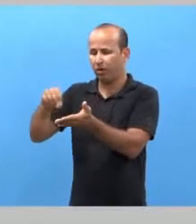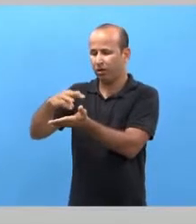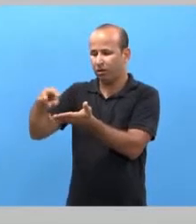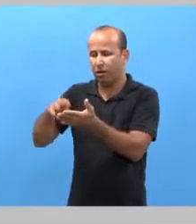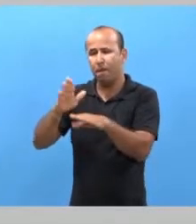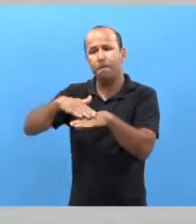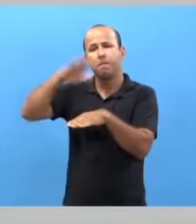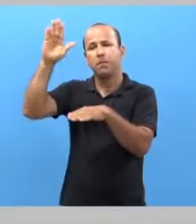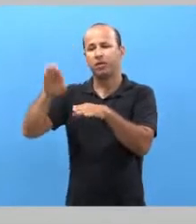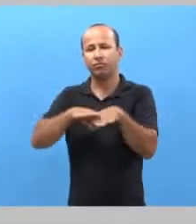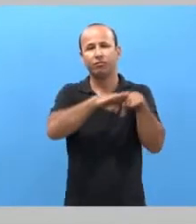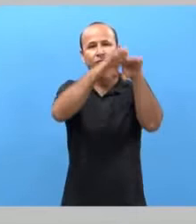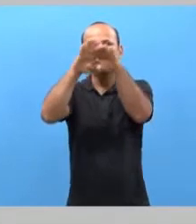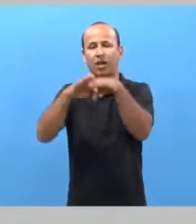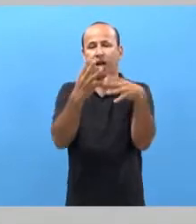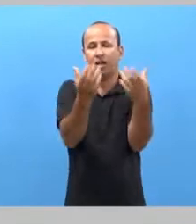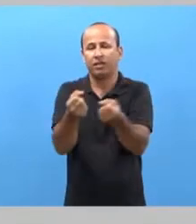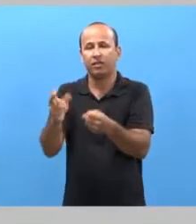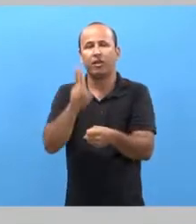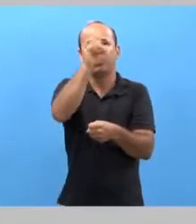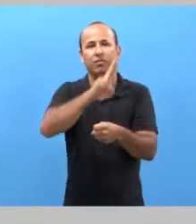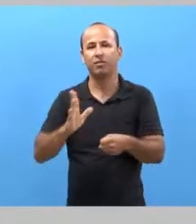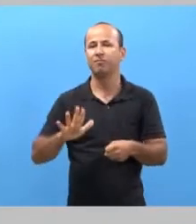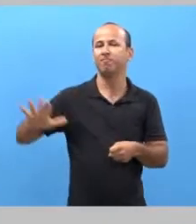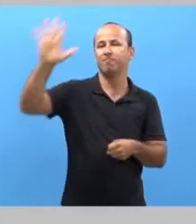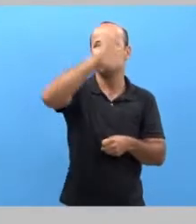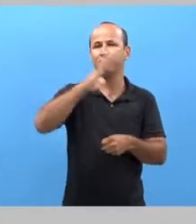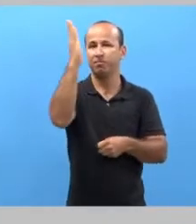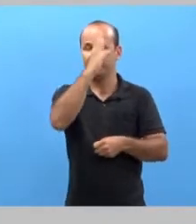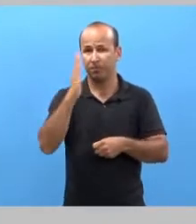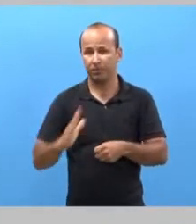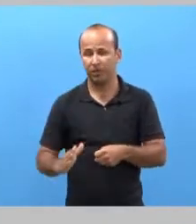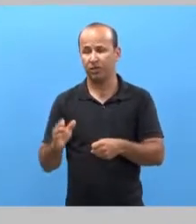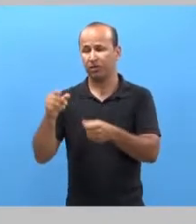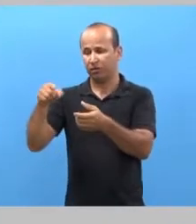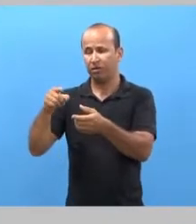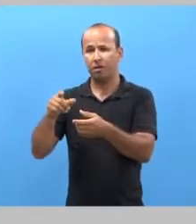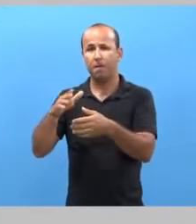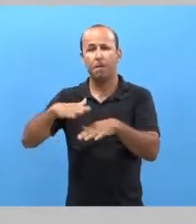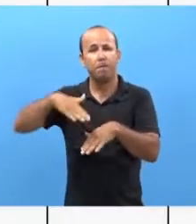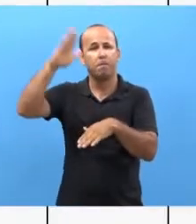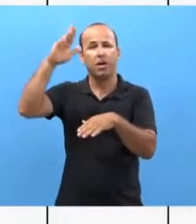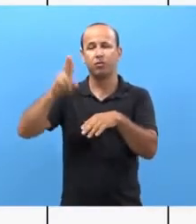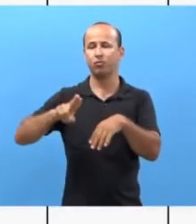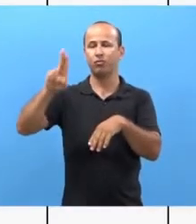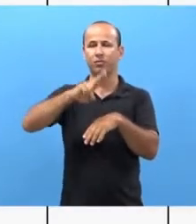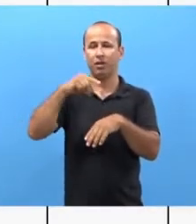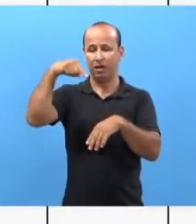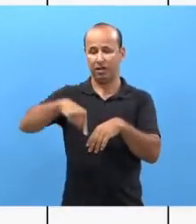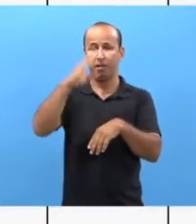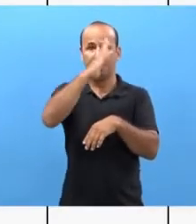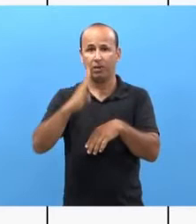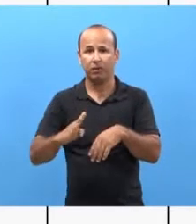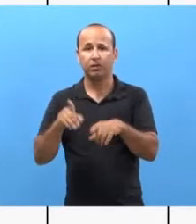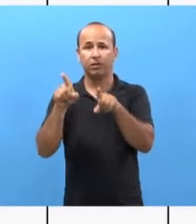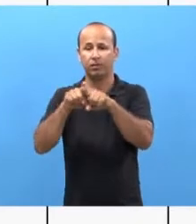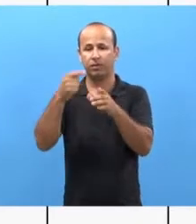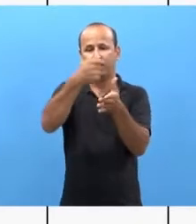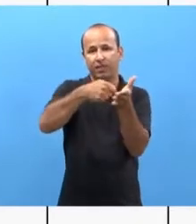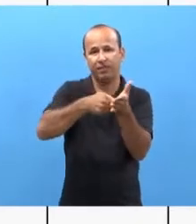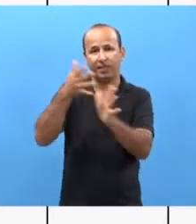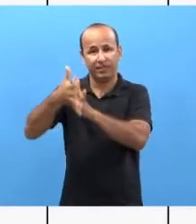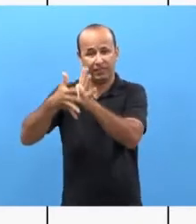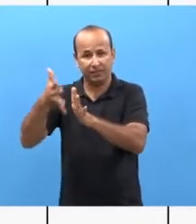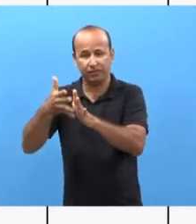que é o sistema mais convencionalizado e melhor aceito nas universidades hoje de ensino. É um sistema que é mais ampliamente divulgado no nosso